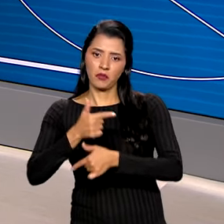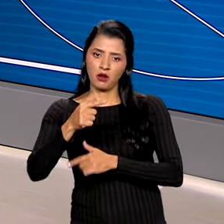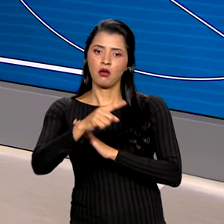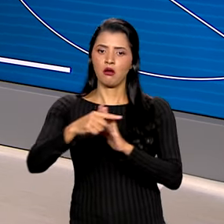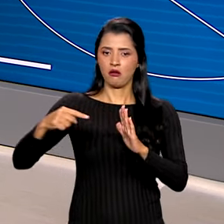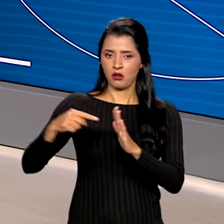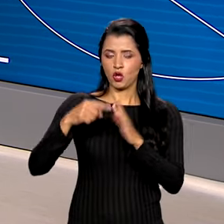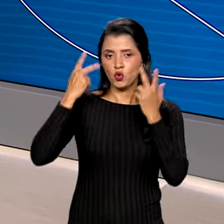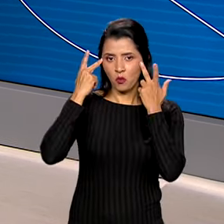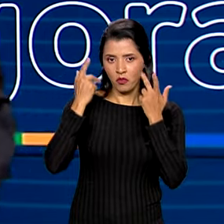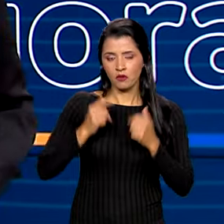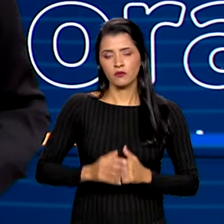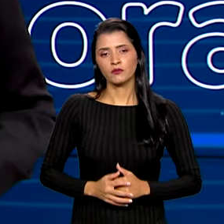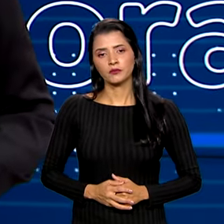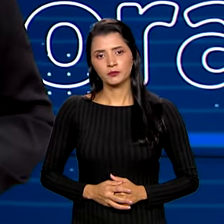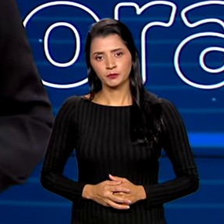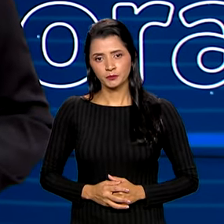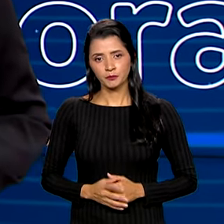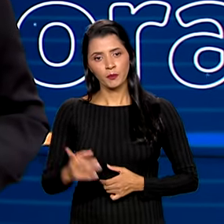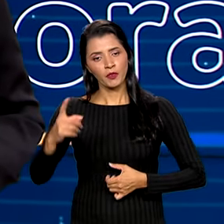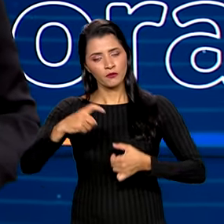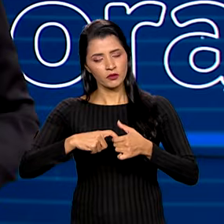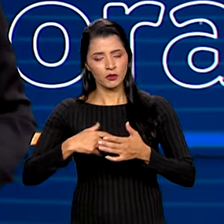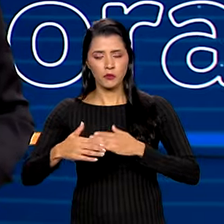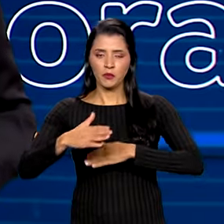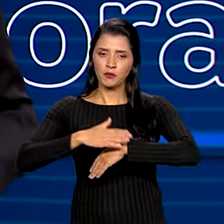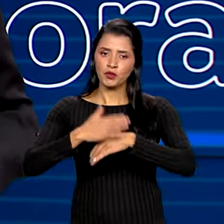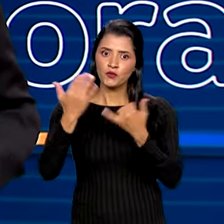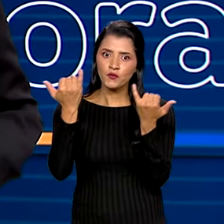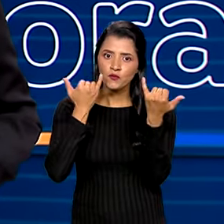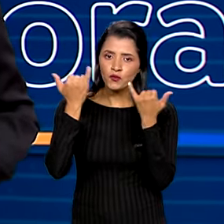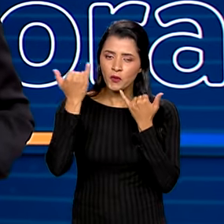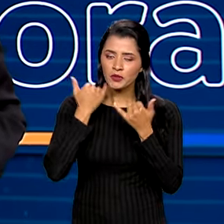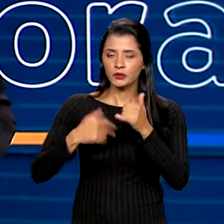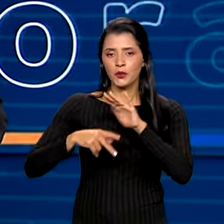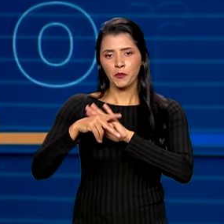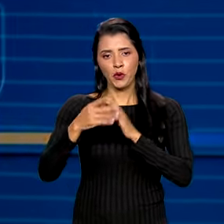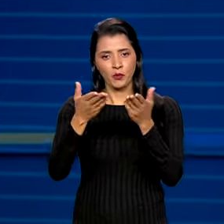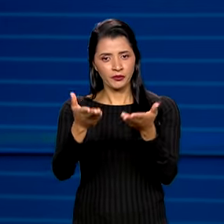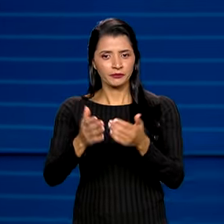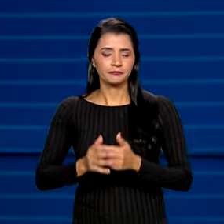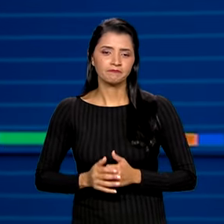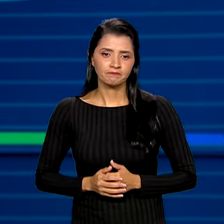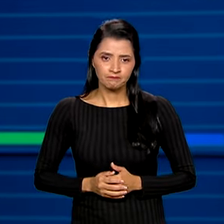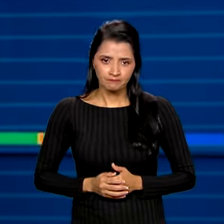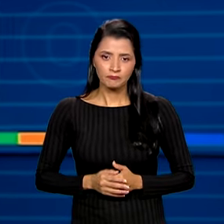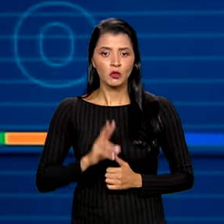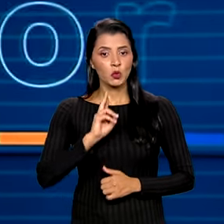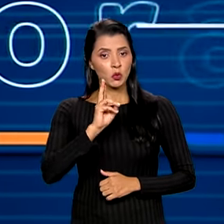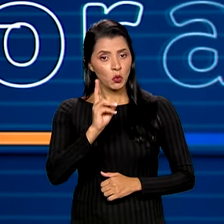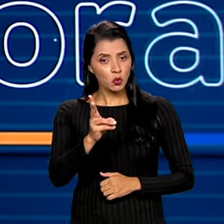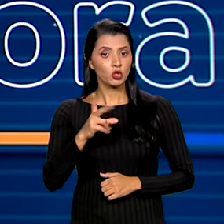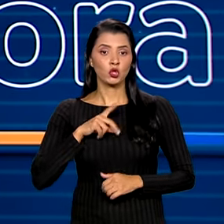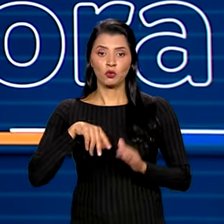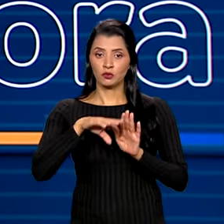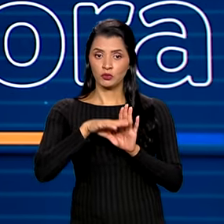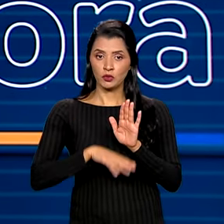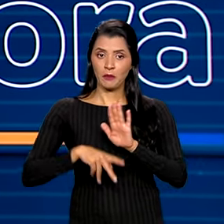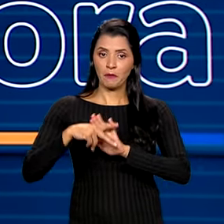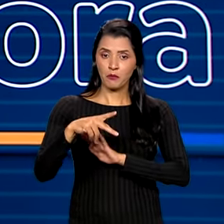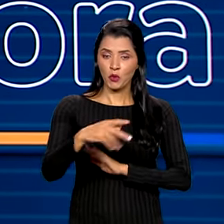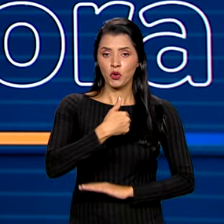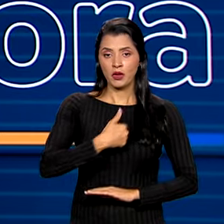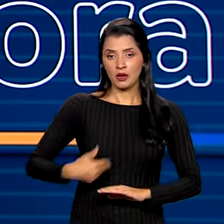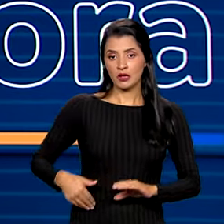Palácio do Planalto. Nós voltamos a qualquer momento com mais informações para você. Então, continue com a programação do Canal